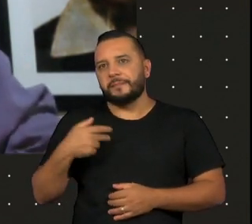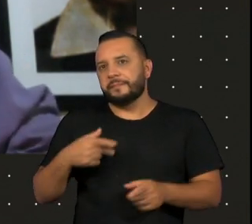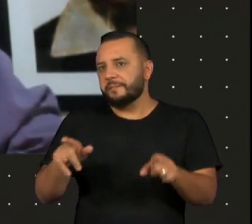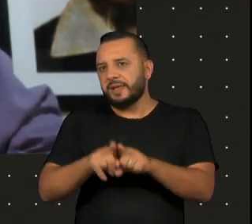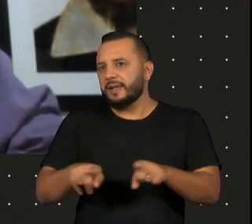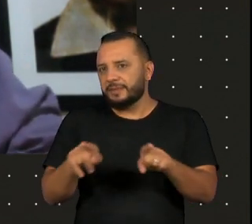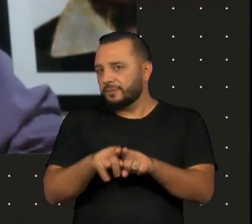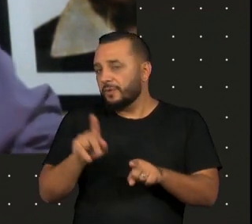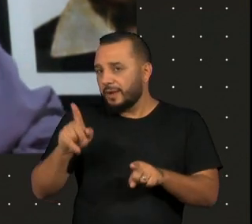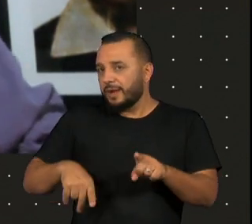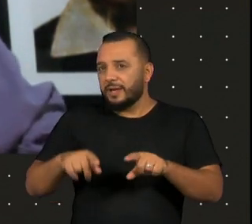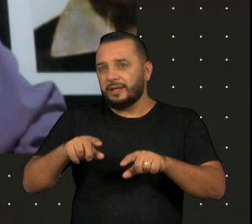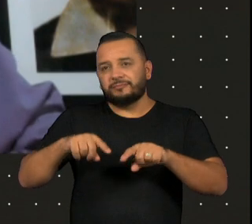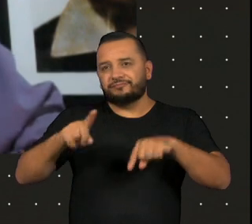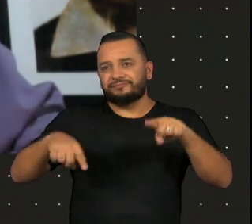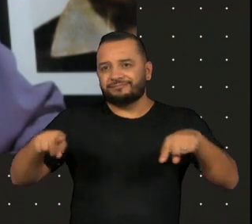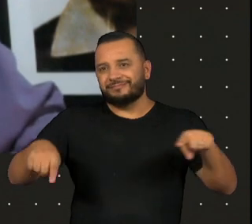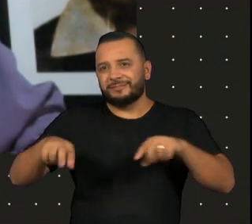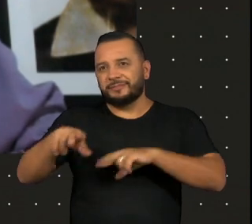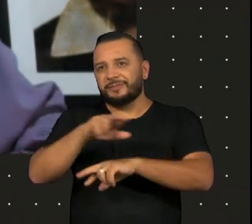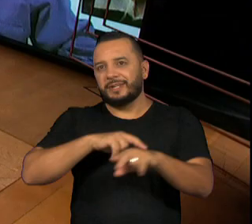eu acho que a gente consiga entender mais